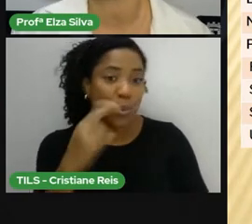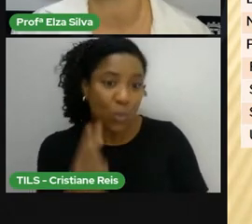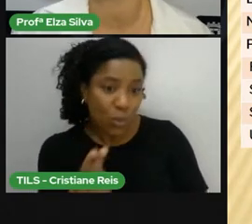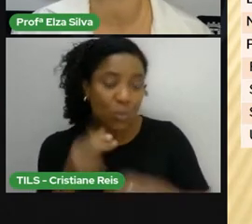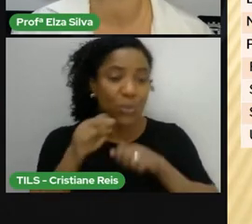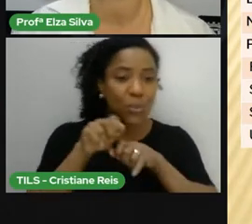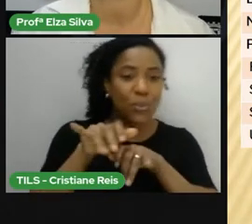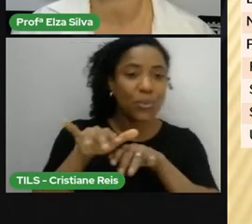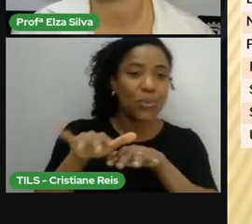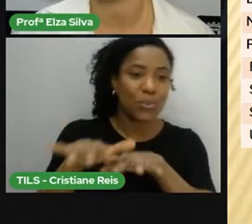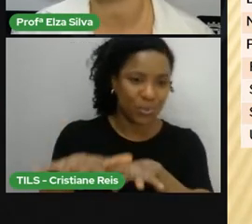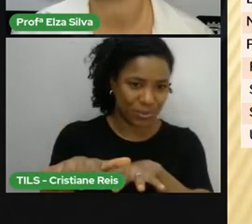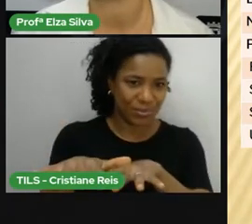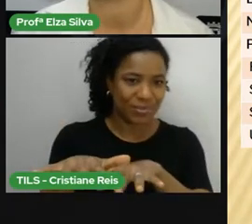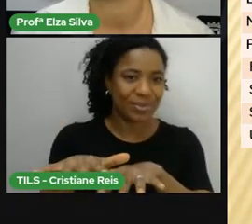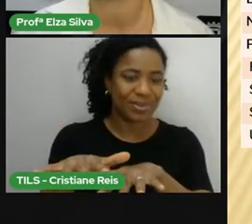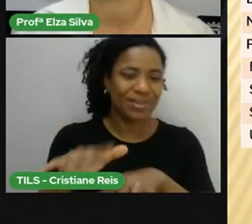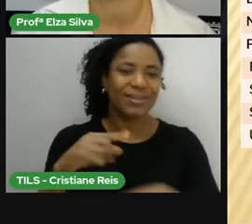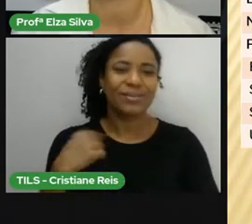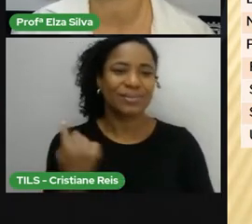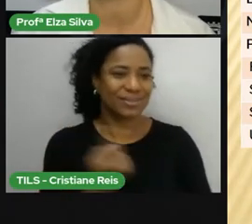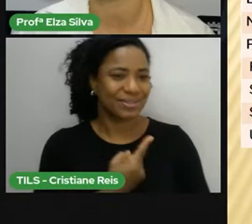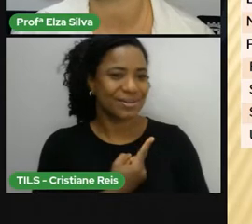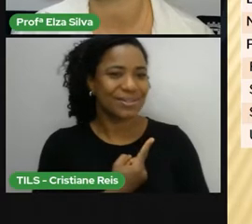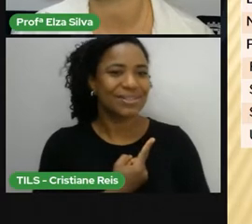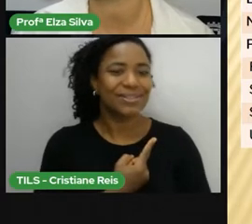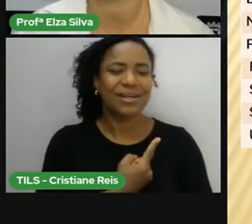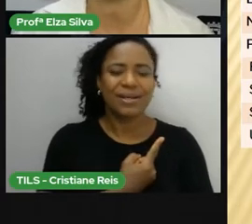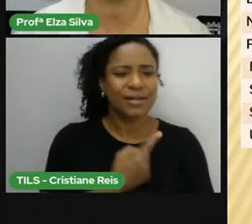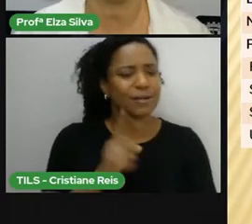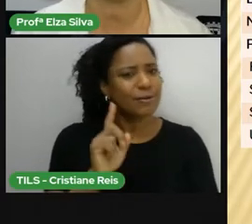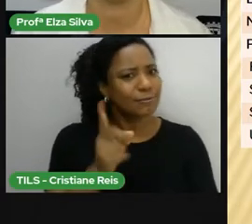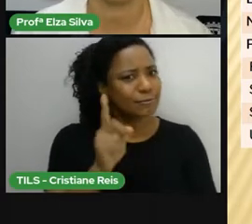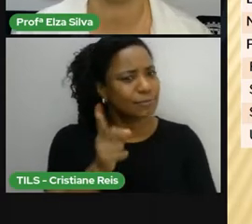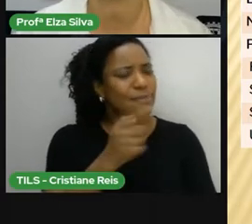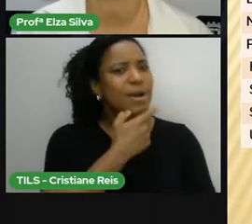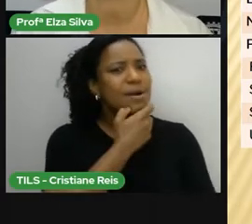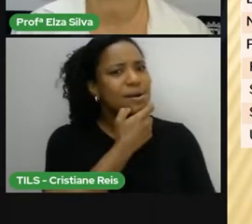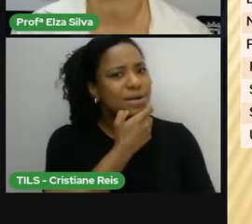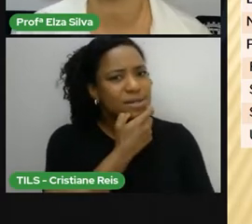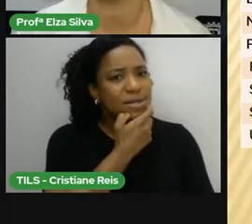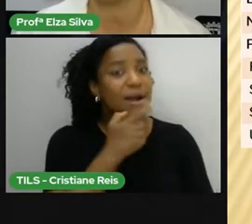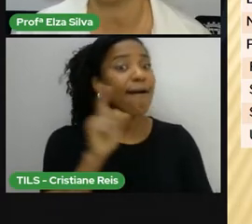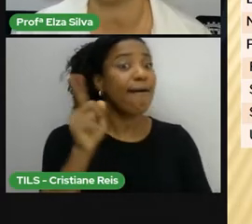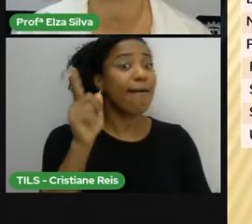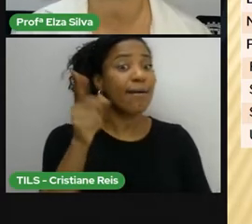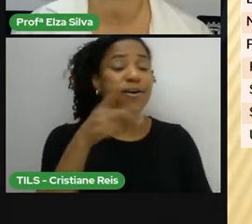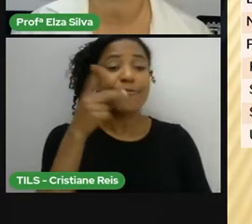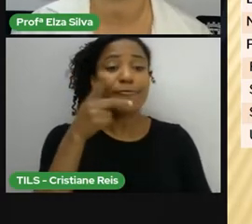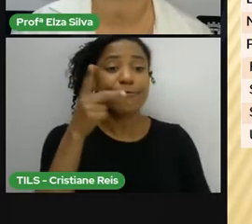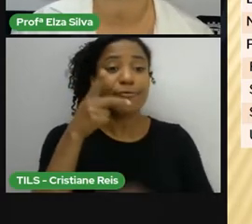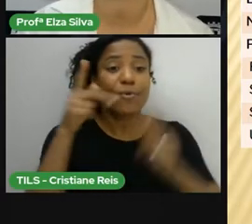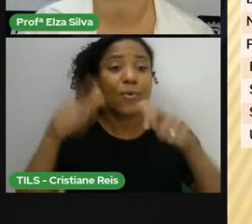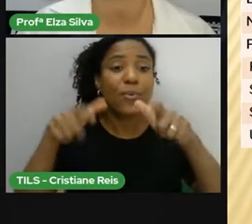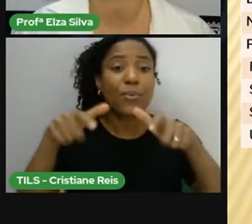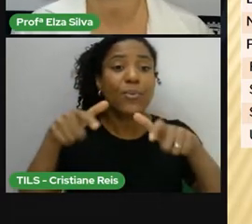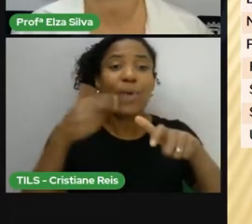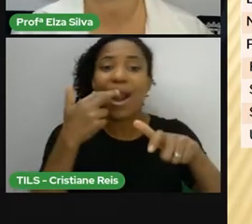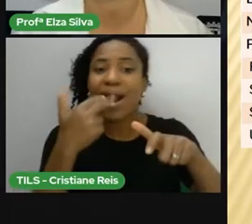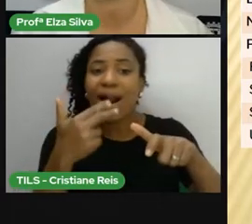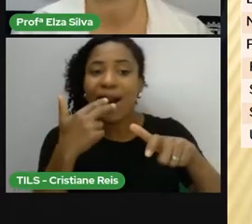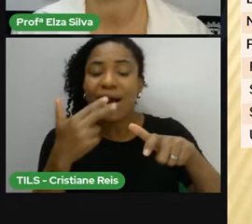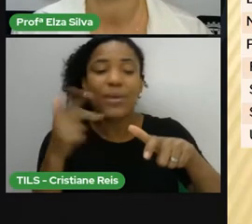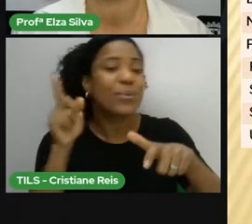quando ouvimos falar da língua inglesa, imediatamente associamos logo a esses dois